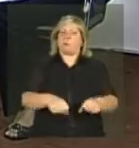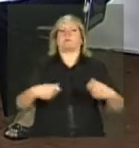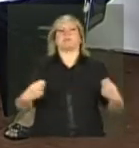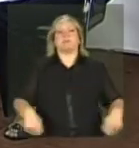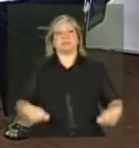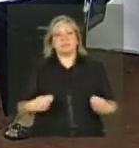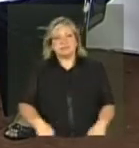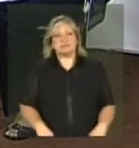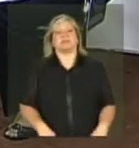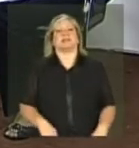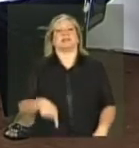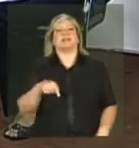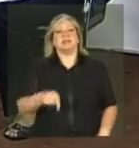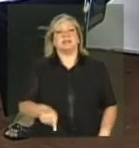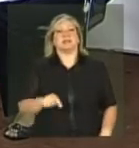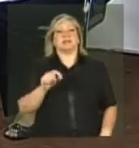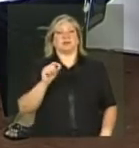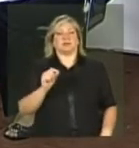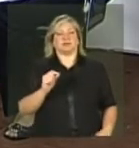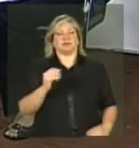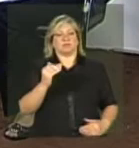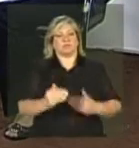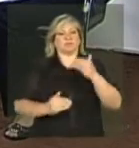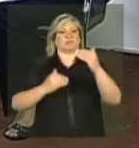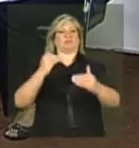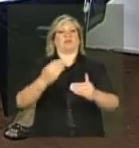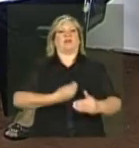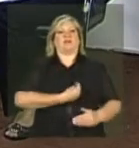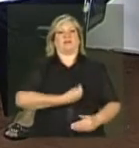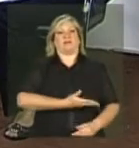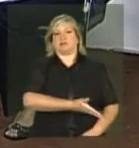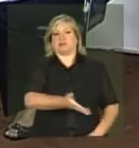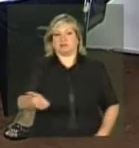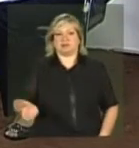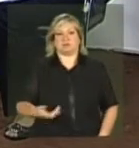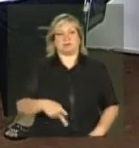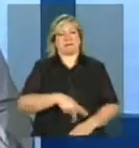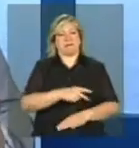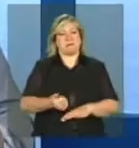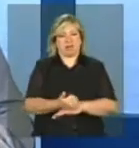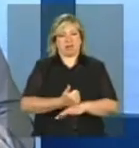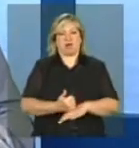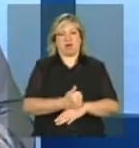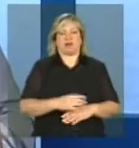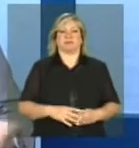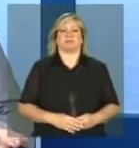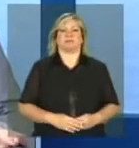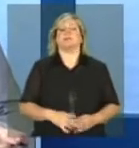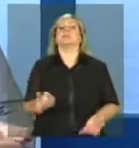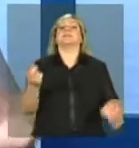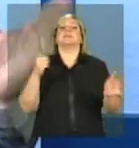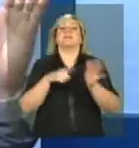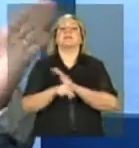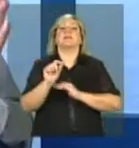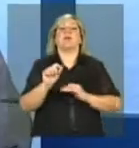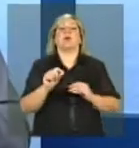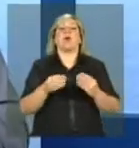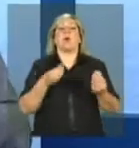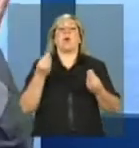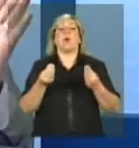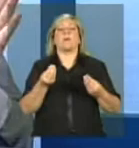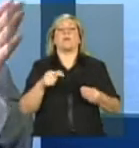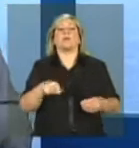e a gente romper com o ciclo histórico de exclusão educacional que nós temos ainda em nosso país. A partir de que momento é considerado o não acompanhamento? Porque